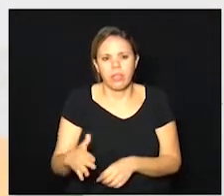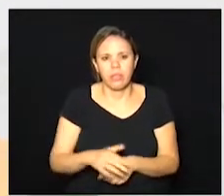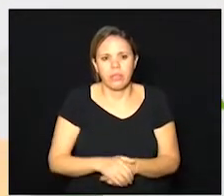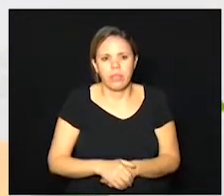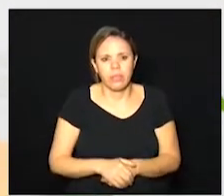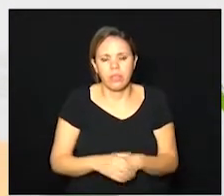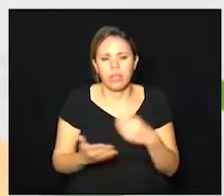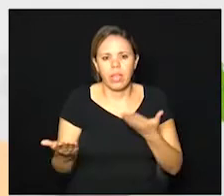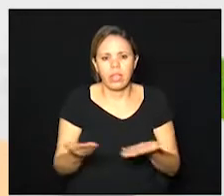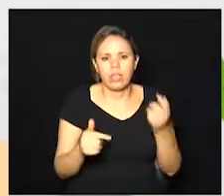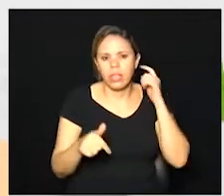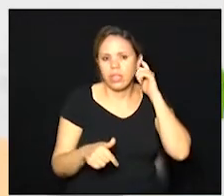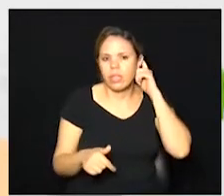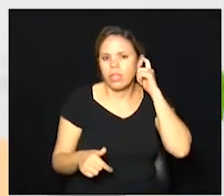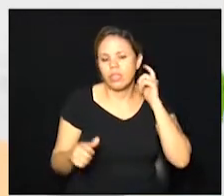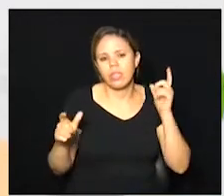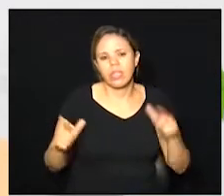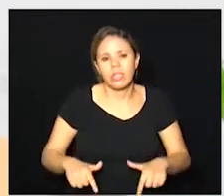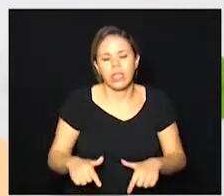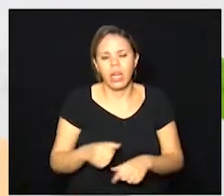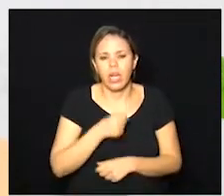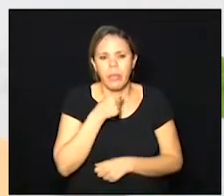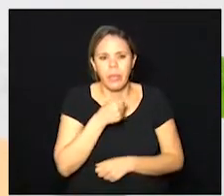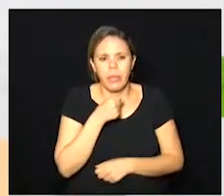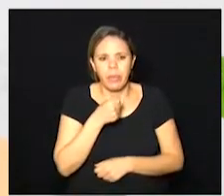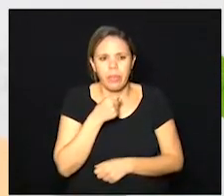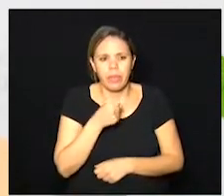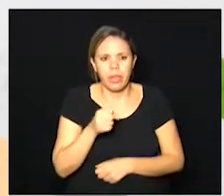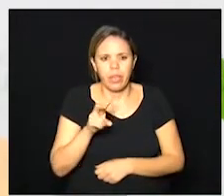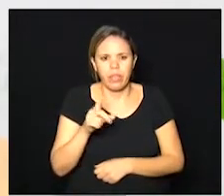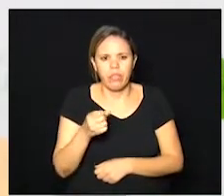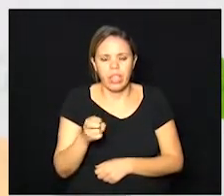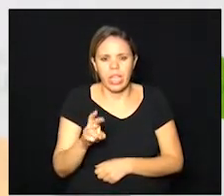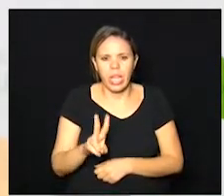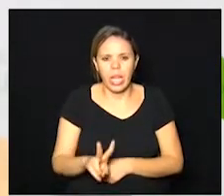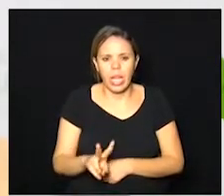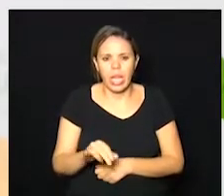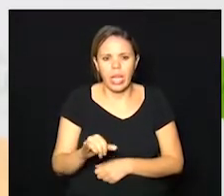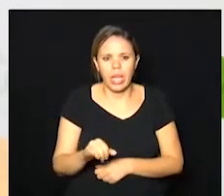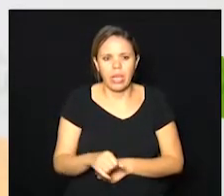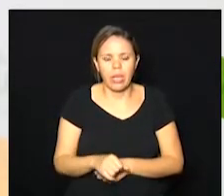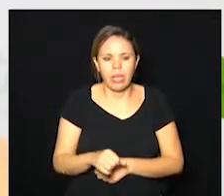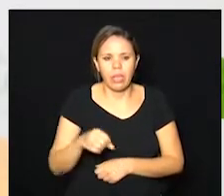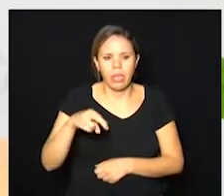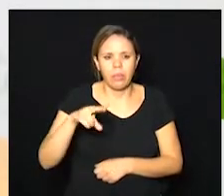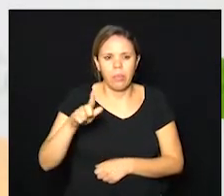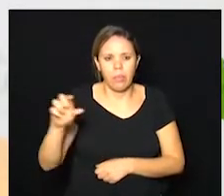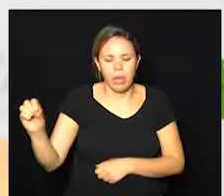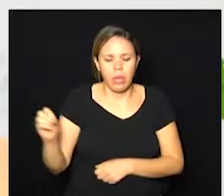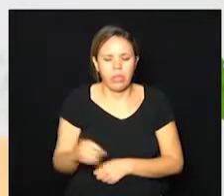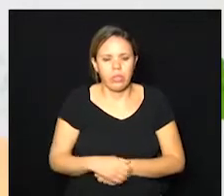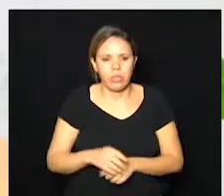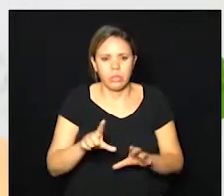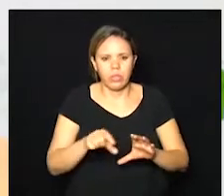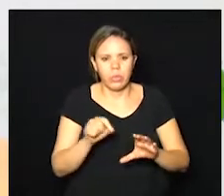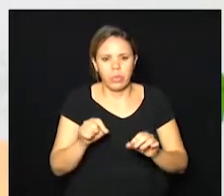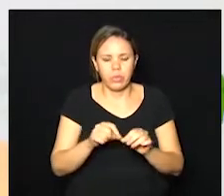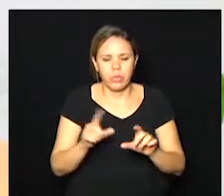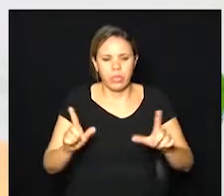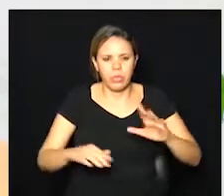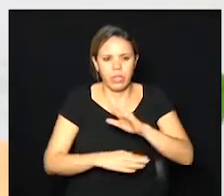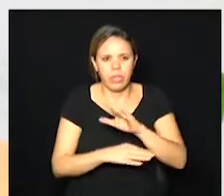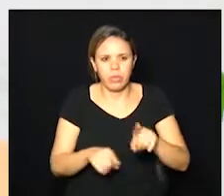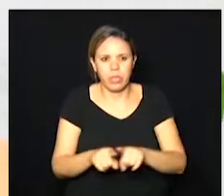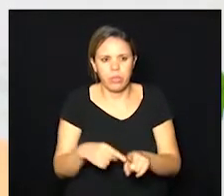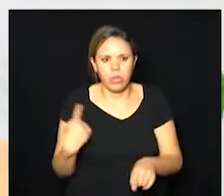e recebendo aqui na sala azul os repórteres cinematográficos vanderlei duarte da iptv e o mário jorge santana da tv câmara e também o